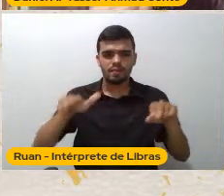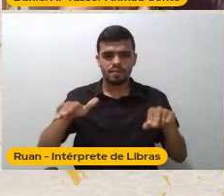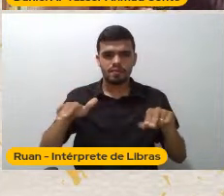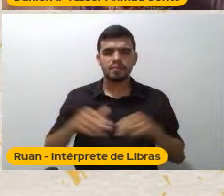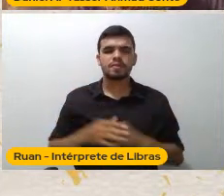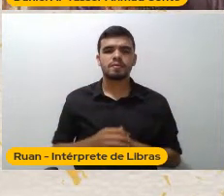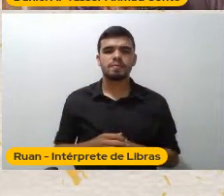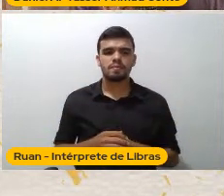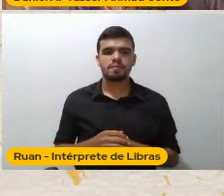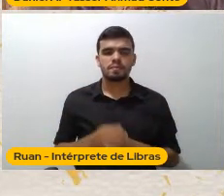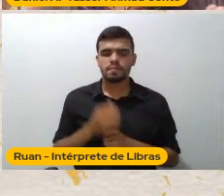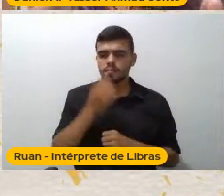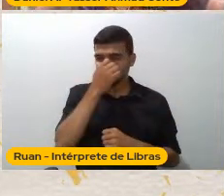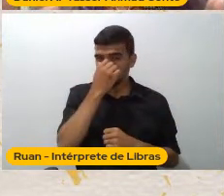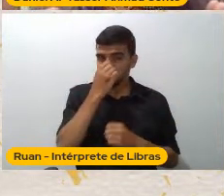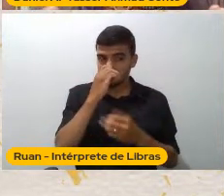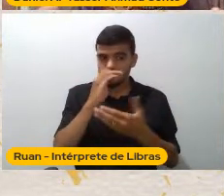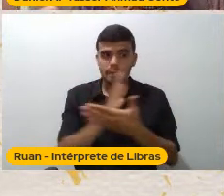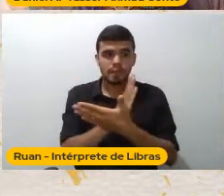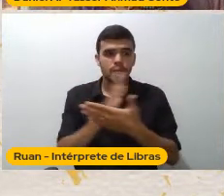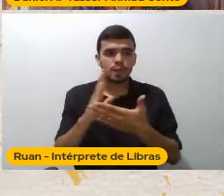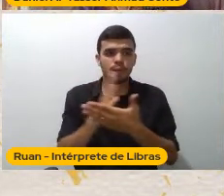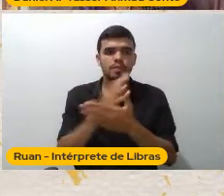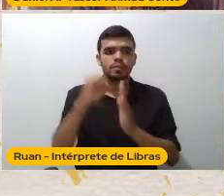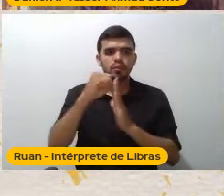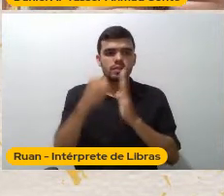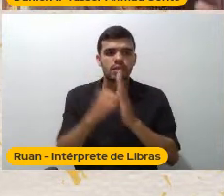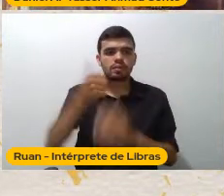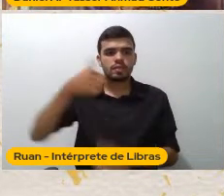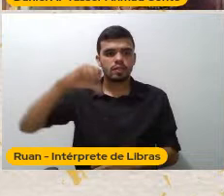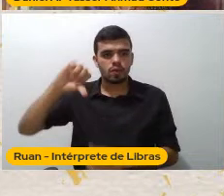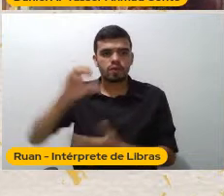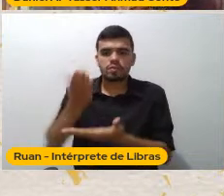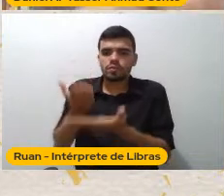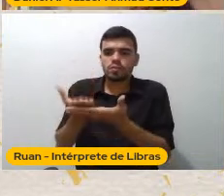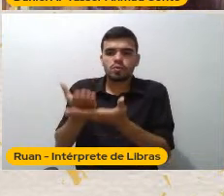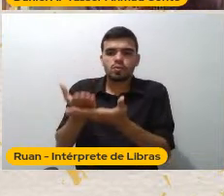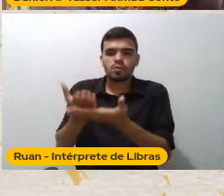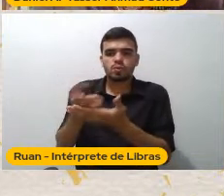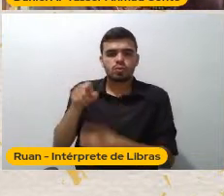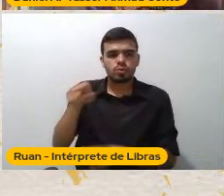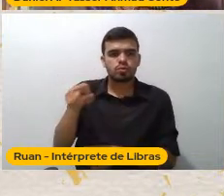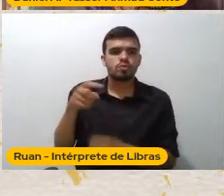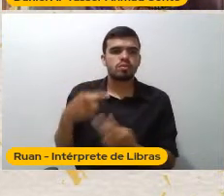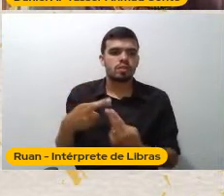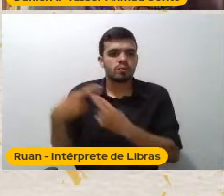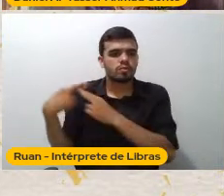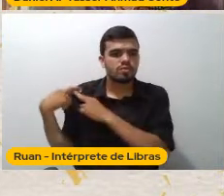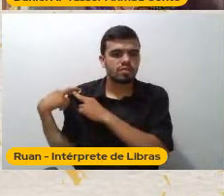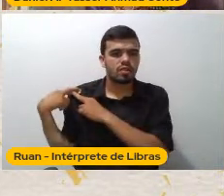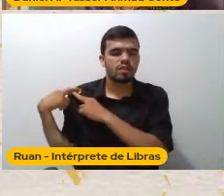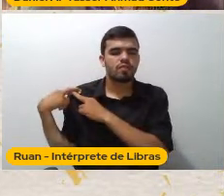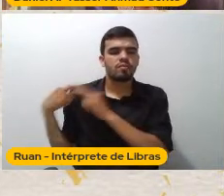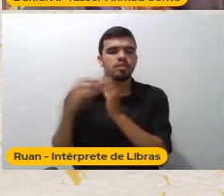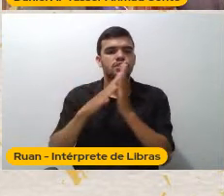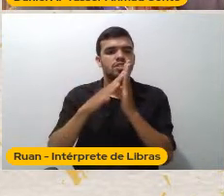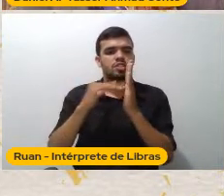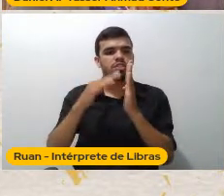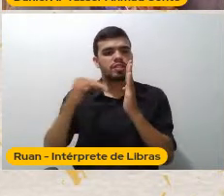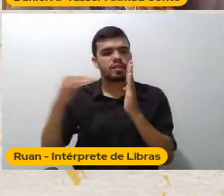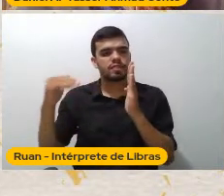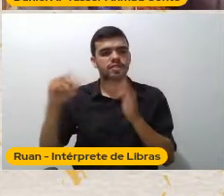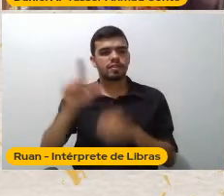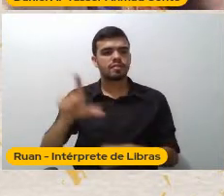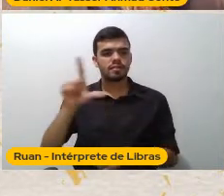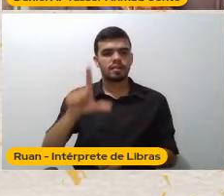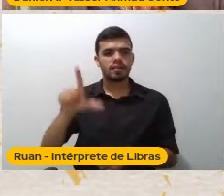homens Que atravessaram o século XIX E foram responsáveis Por estéticas literárias E artísticas Que